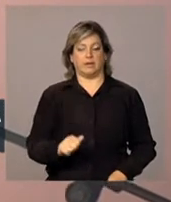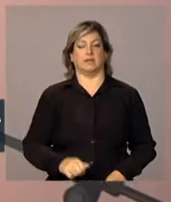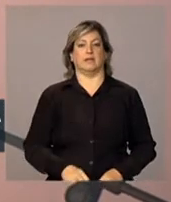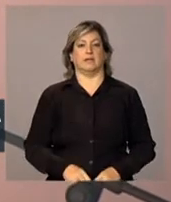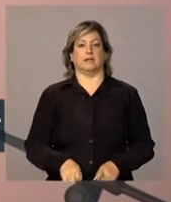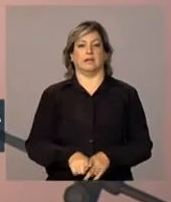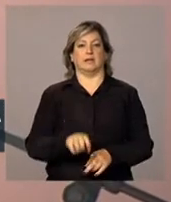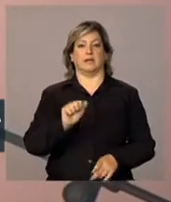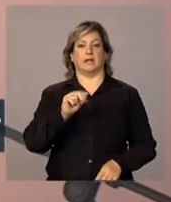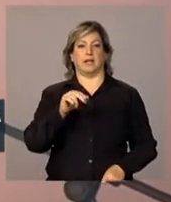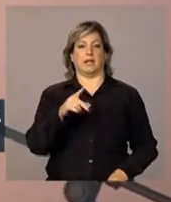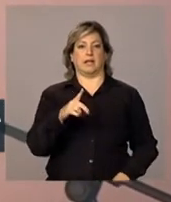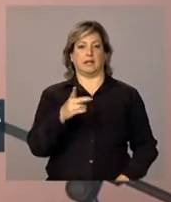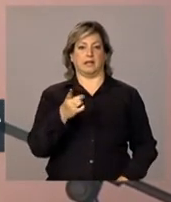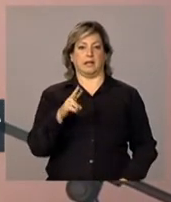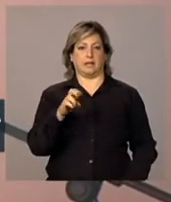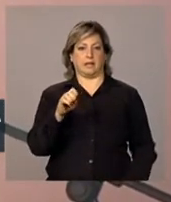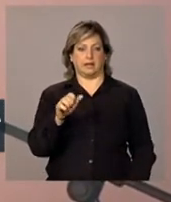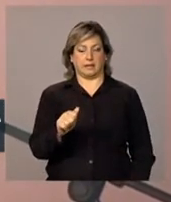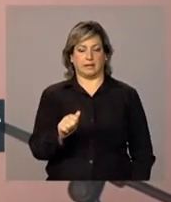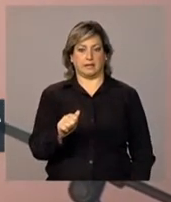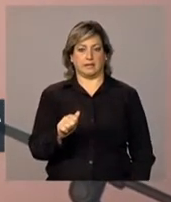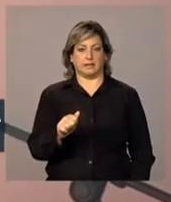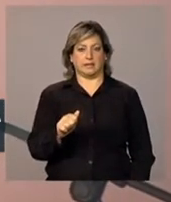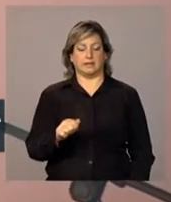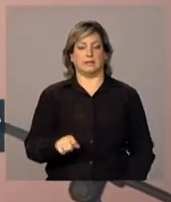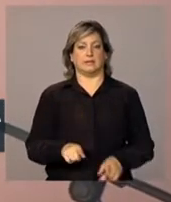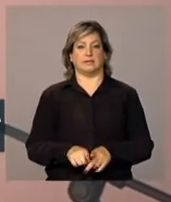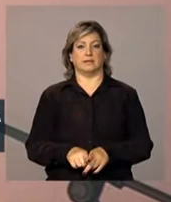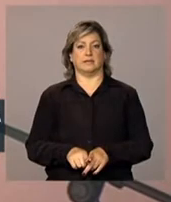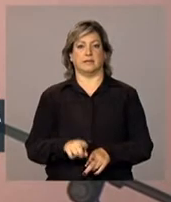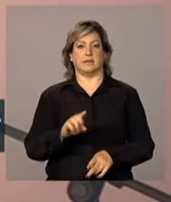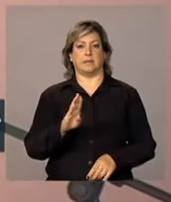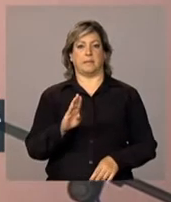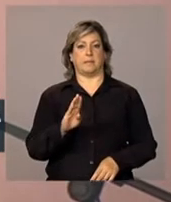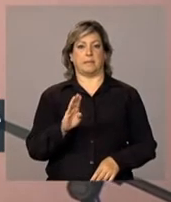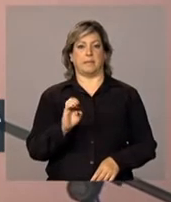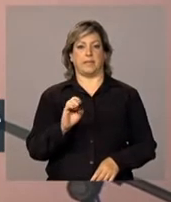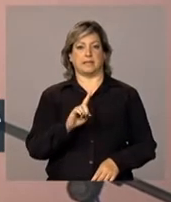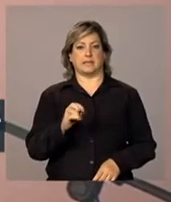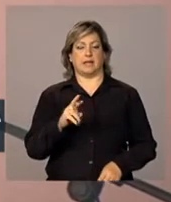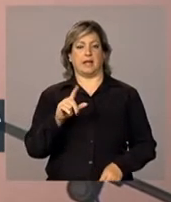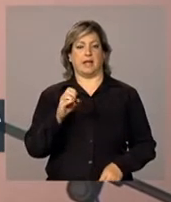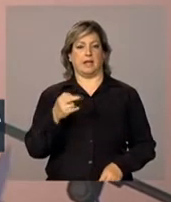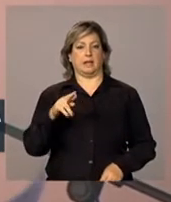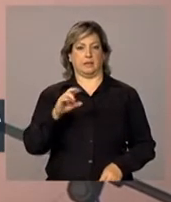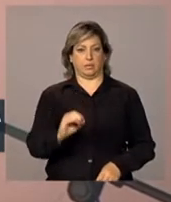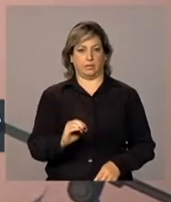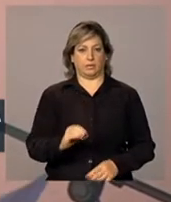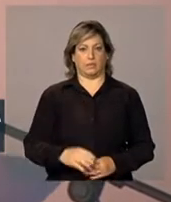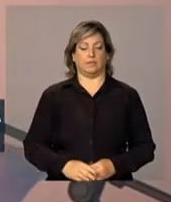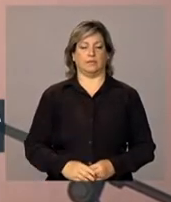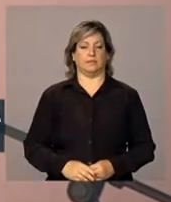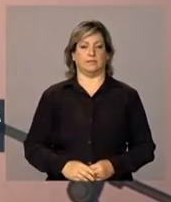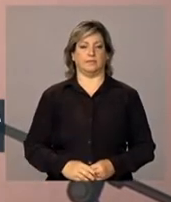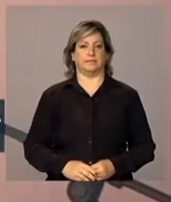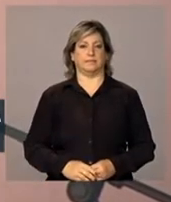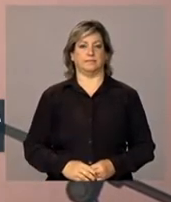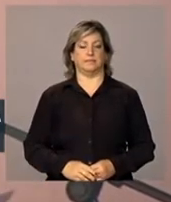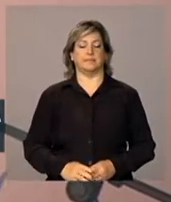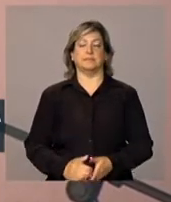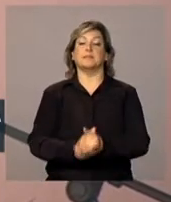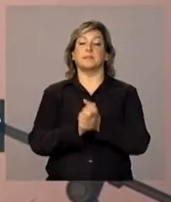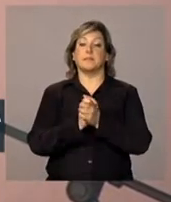da Andréia Bizerra Liando. Ao